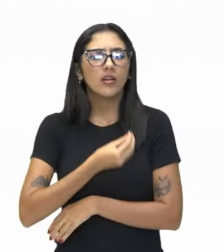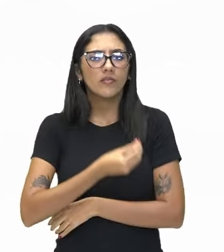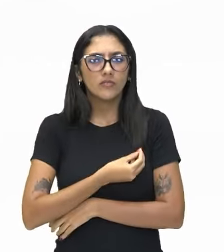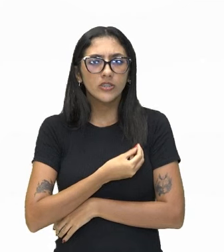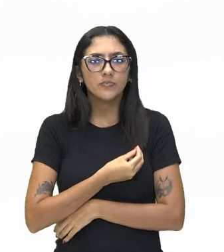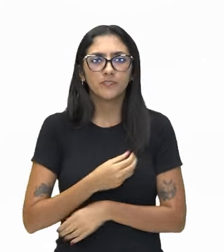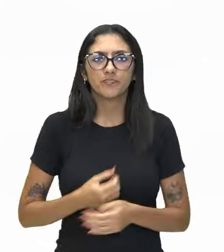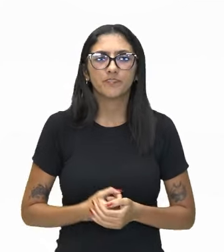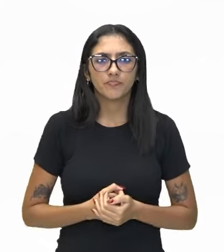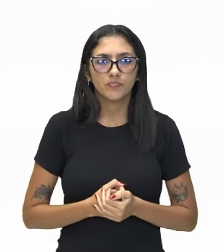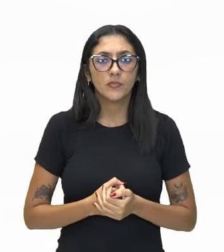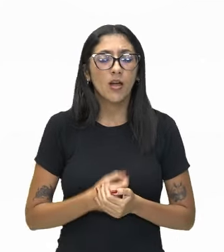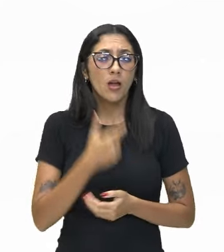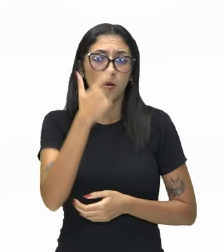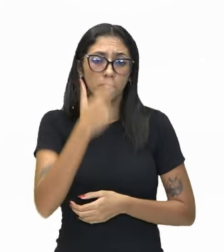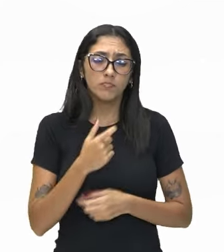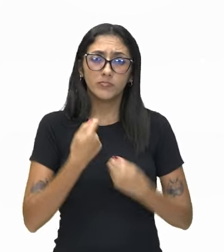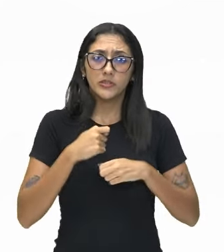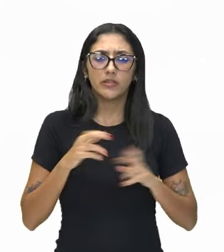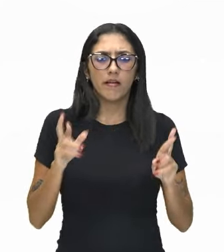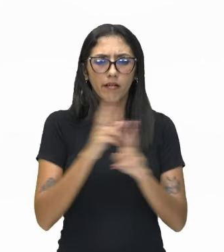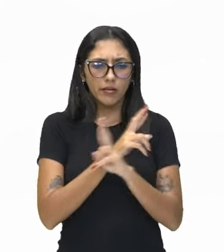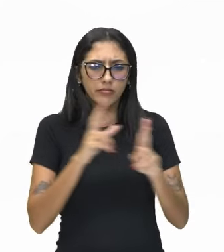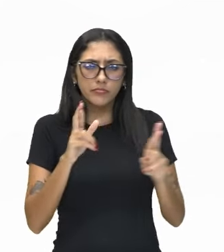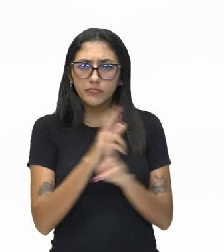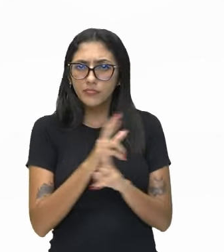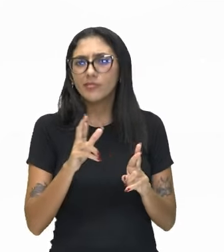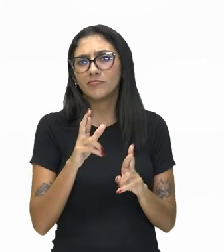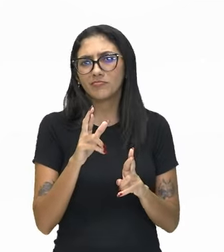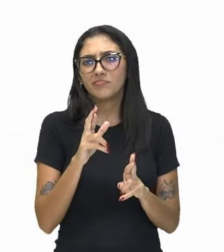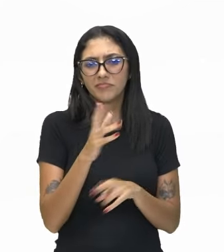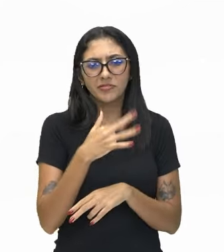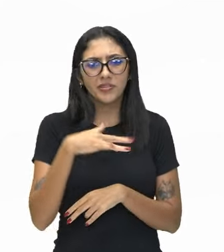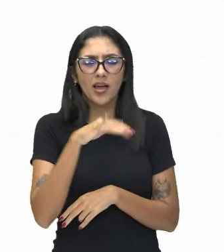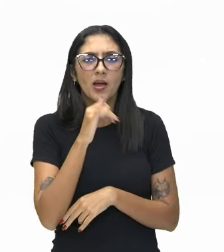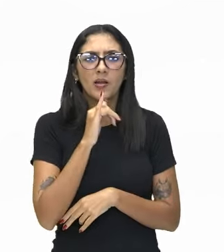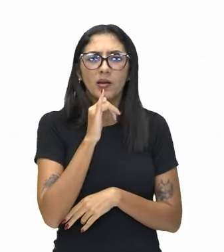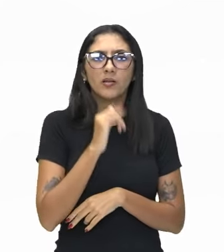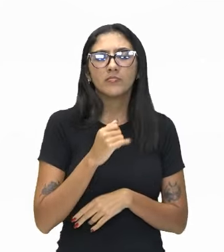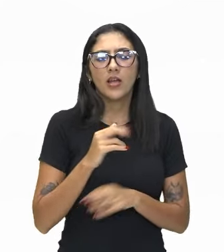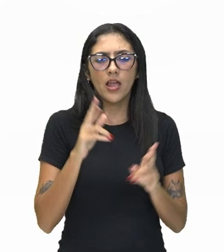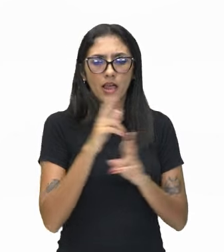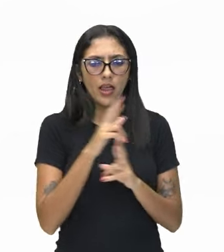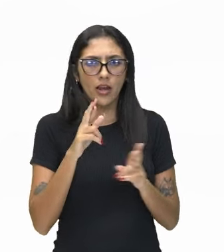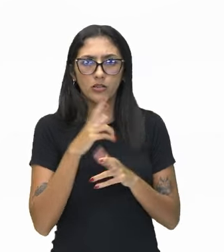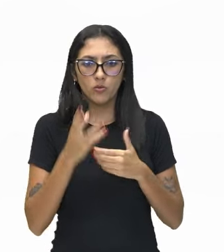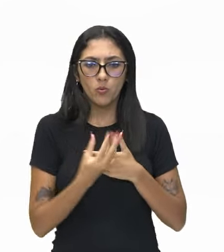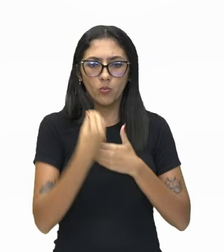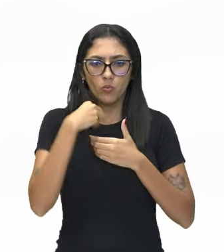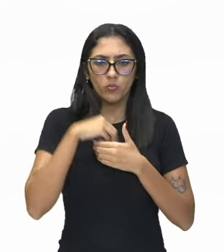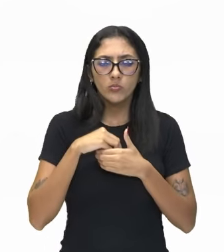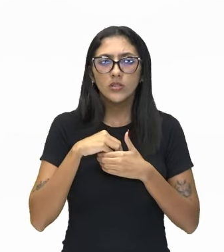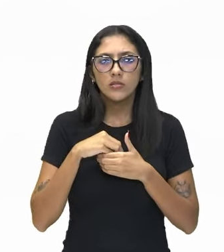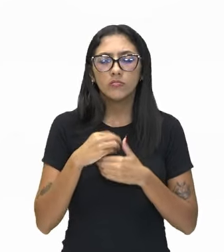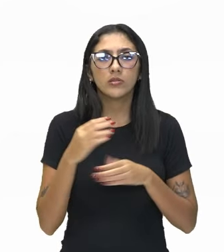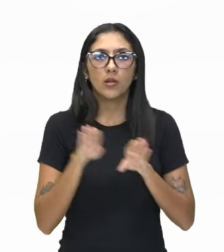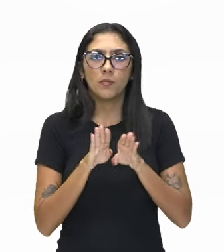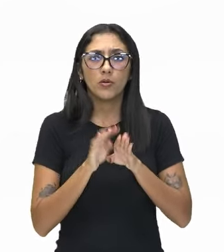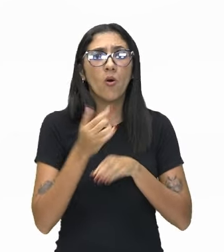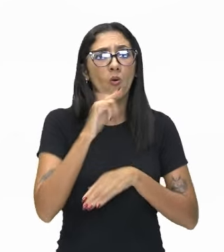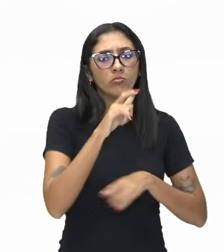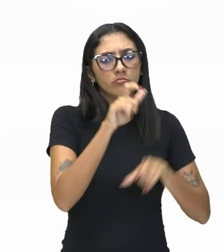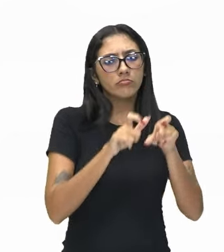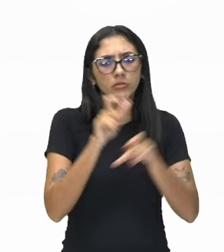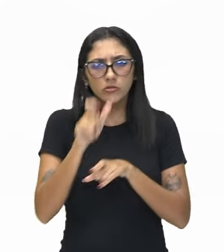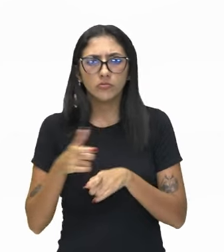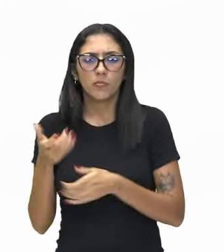eu começar a me relacionar com o mundo. Eu tenho que me relacionar. Eu tenho que me relacionar comigo mesmo. Eu tenho que me relacionar com os outros. Eu tenho que me